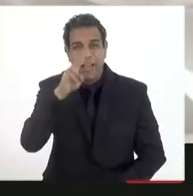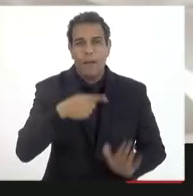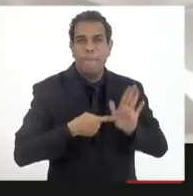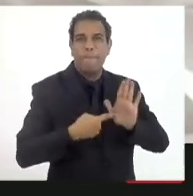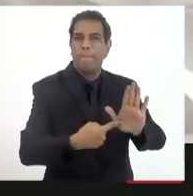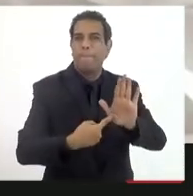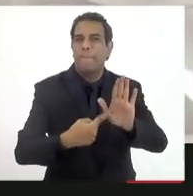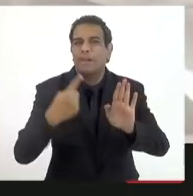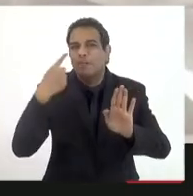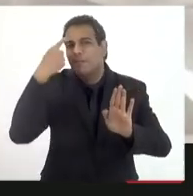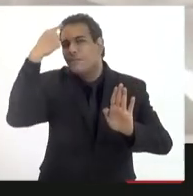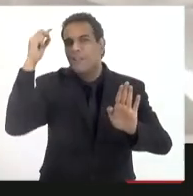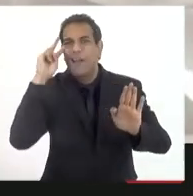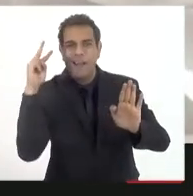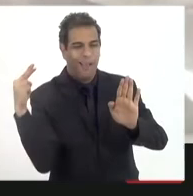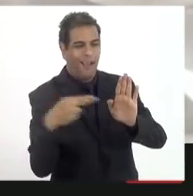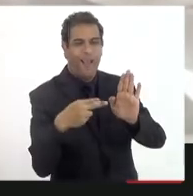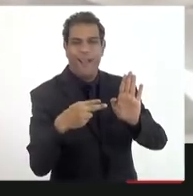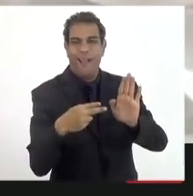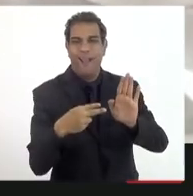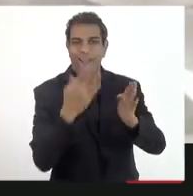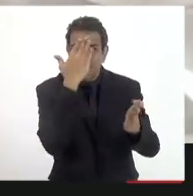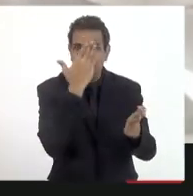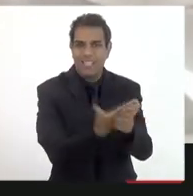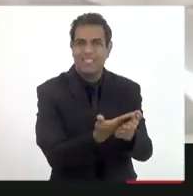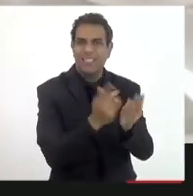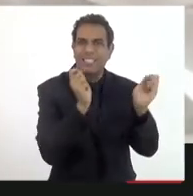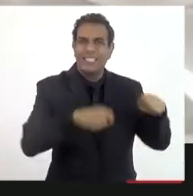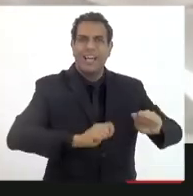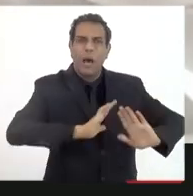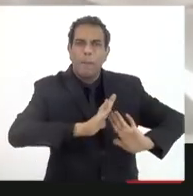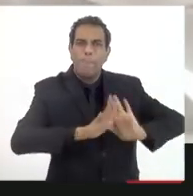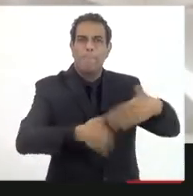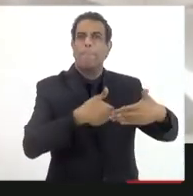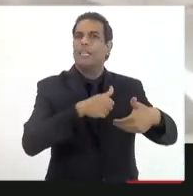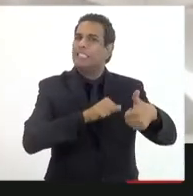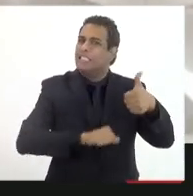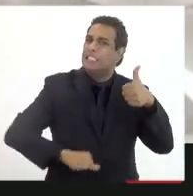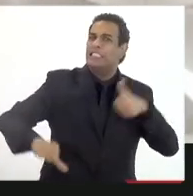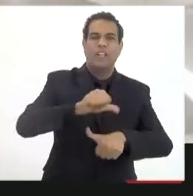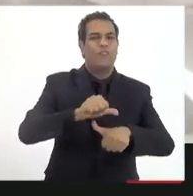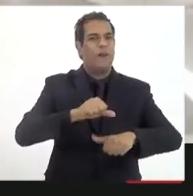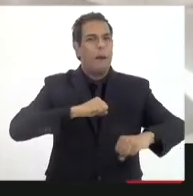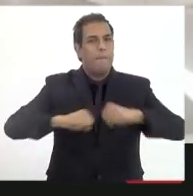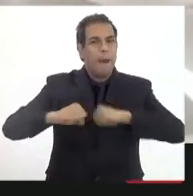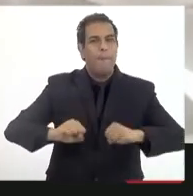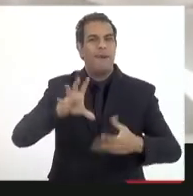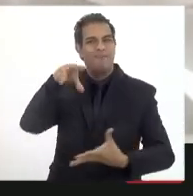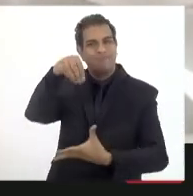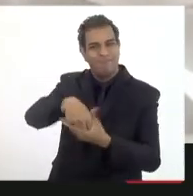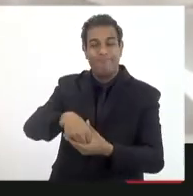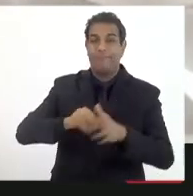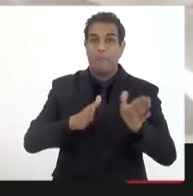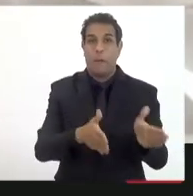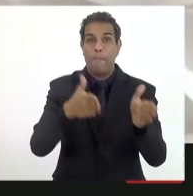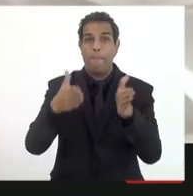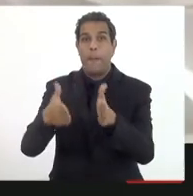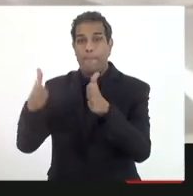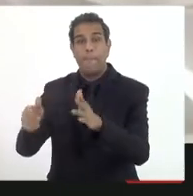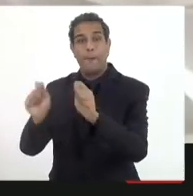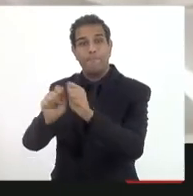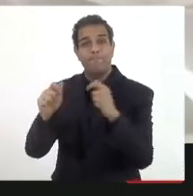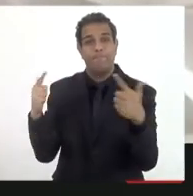ideia e que acreditamos que essa ideia possa ser transformadora, essa ideia passa pelo crivo do